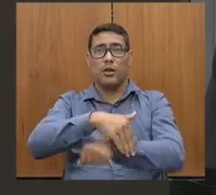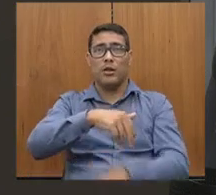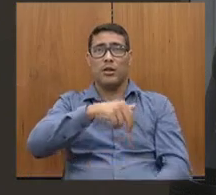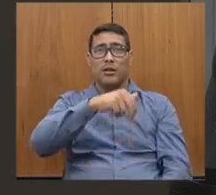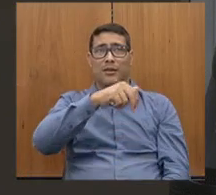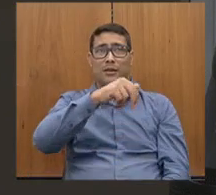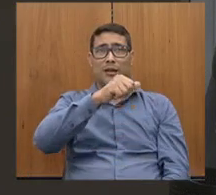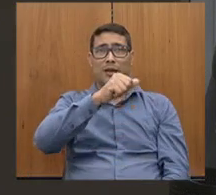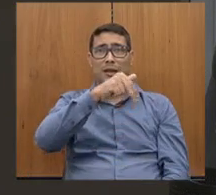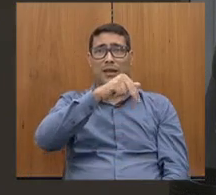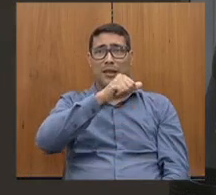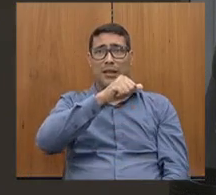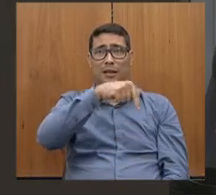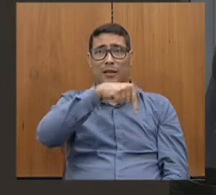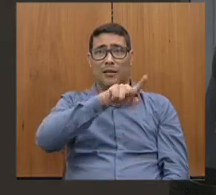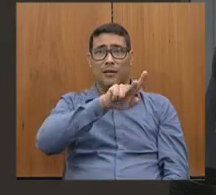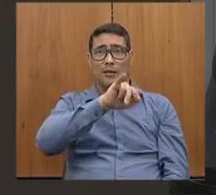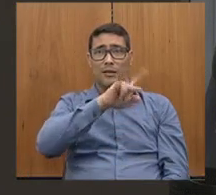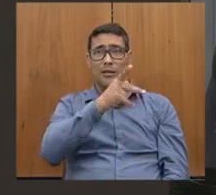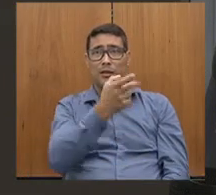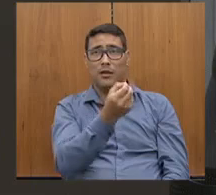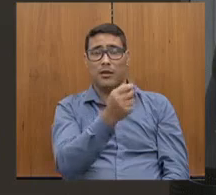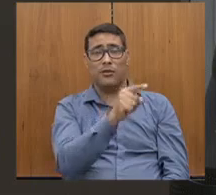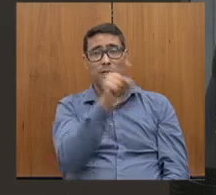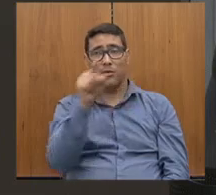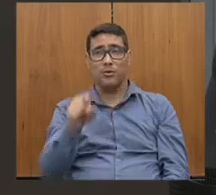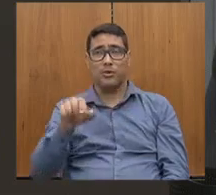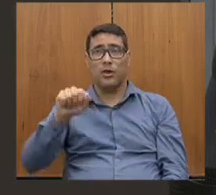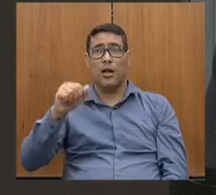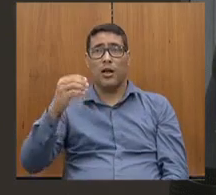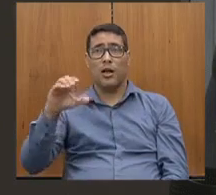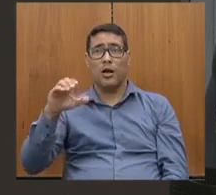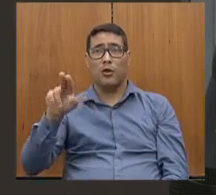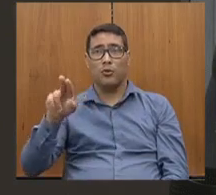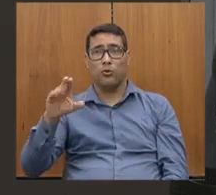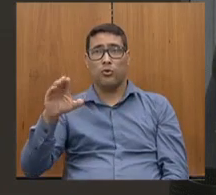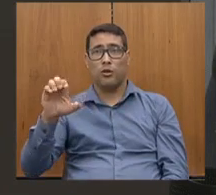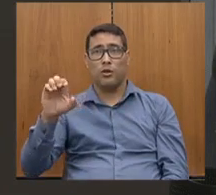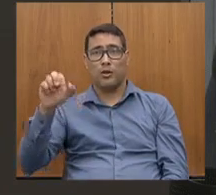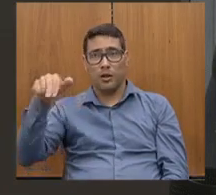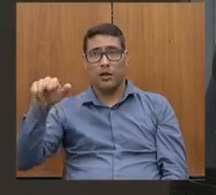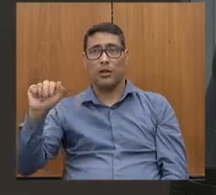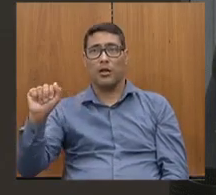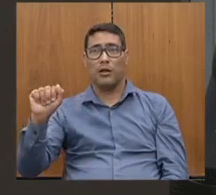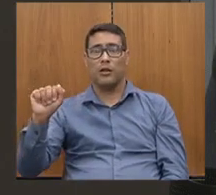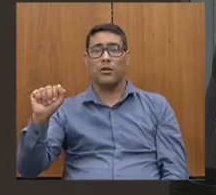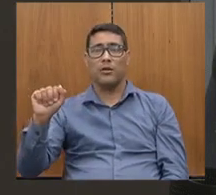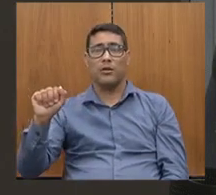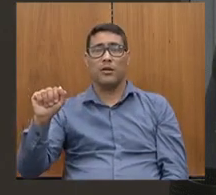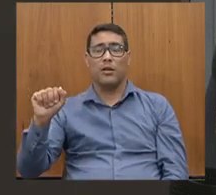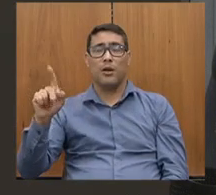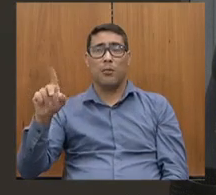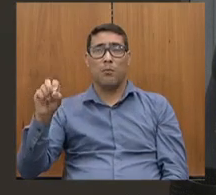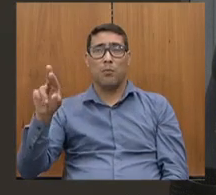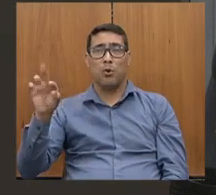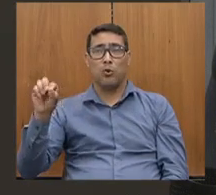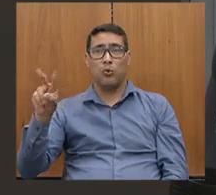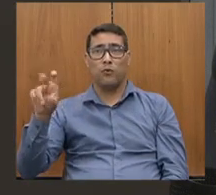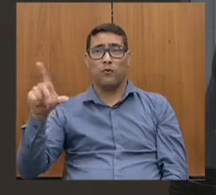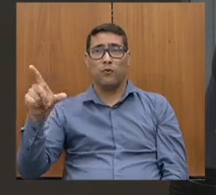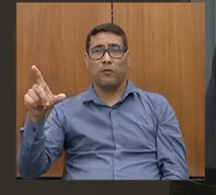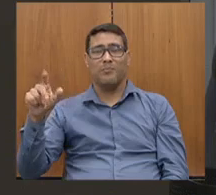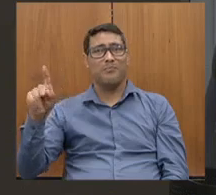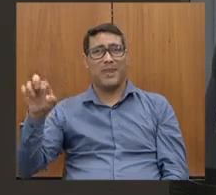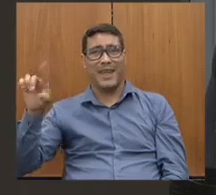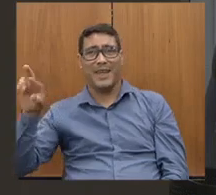Naquinho, sentido Assucena, Porto da Pedra. Essa estrada é do DR